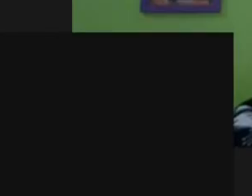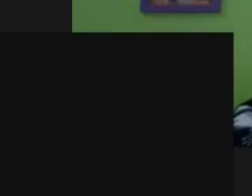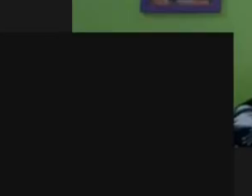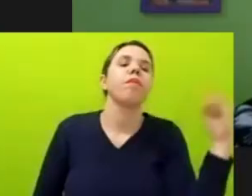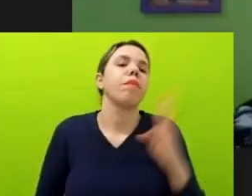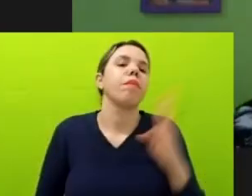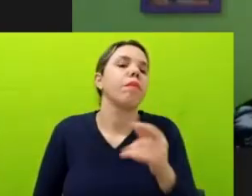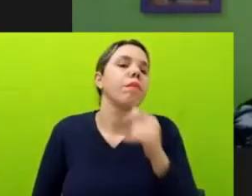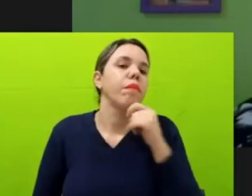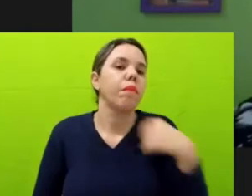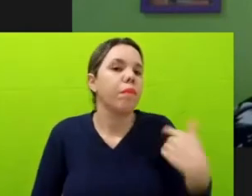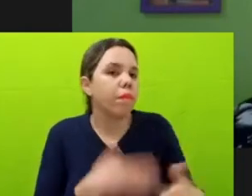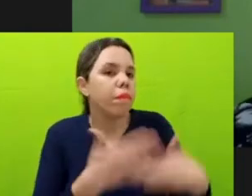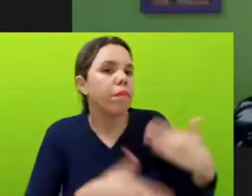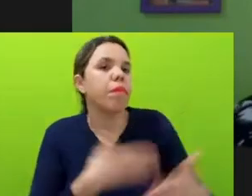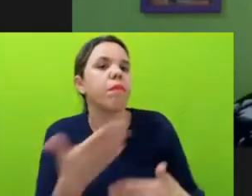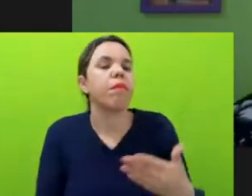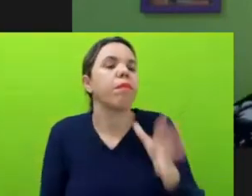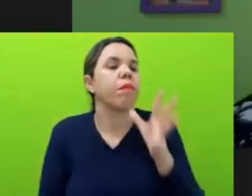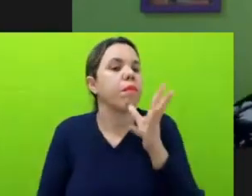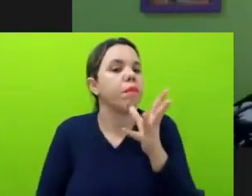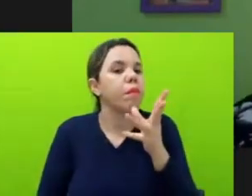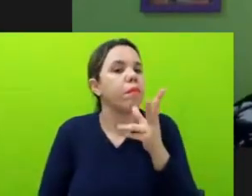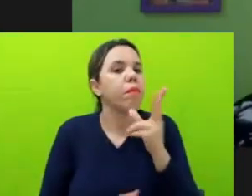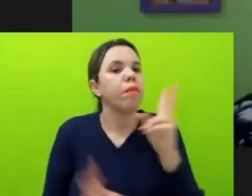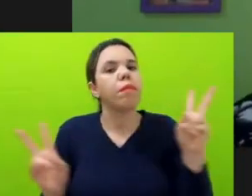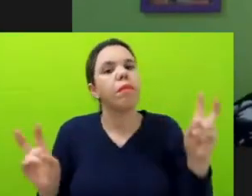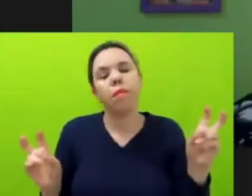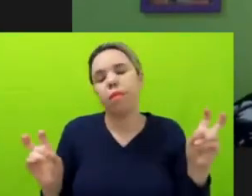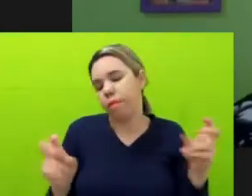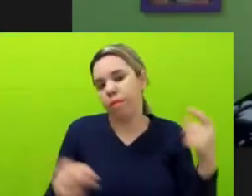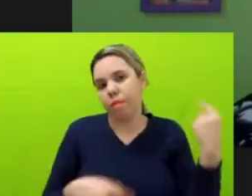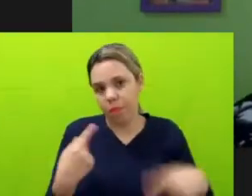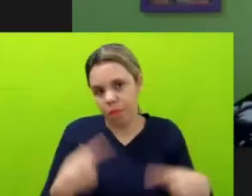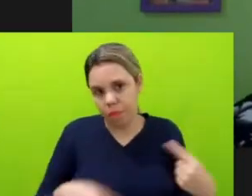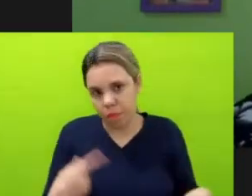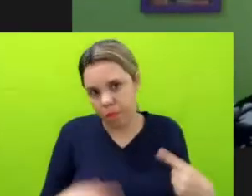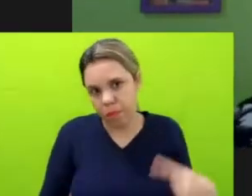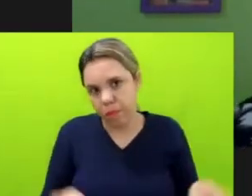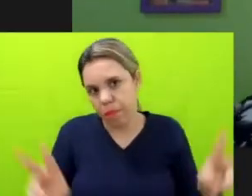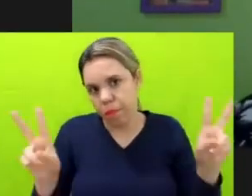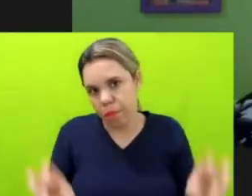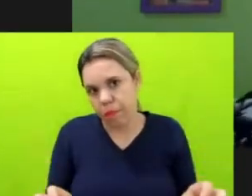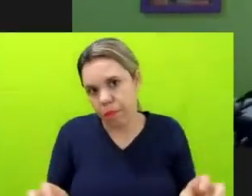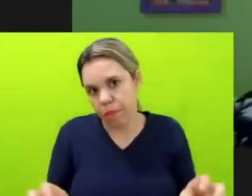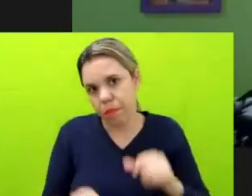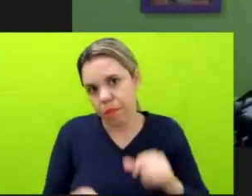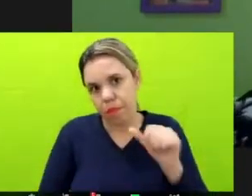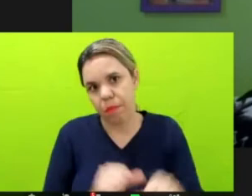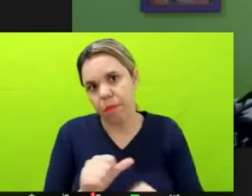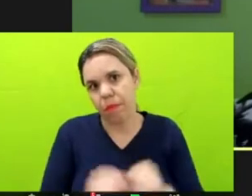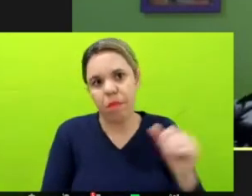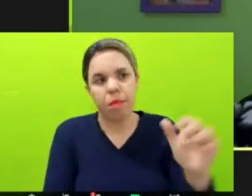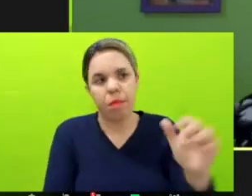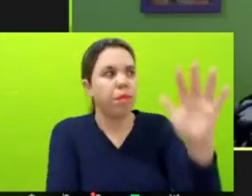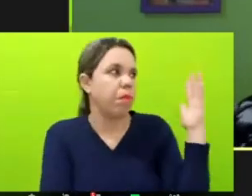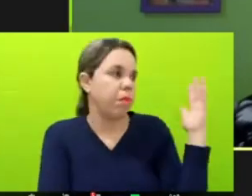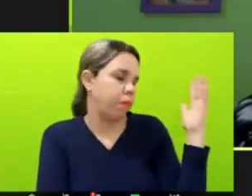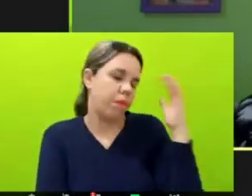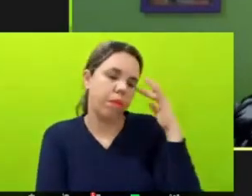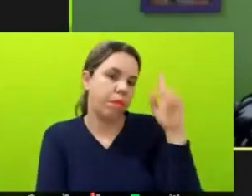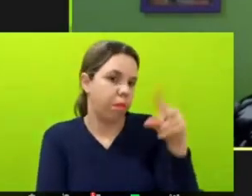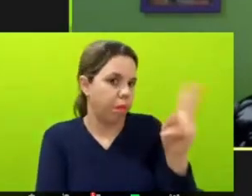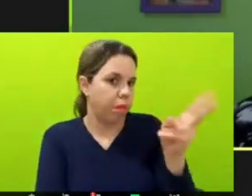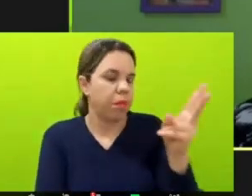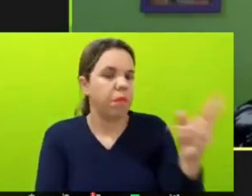em relação às políticas referentes às mudanças climáticas, e eu acho que sempre, independente do que a gente está pensando